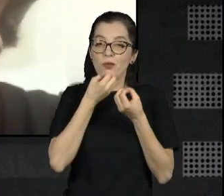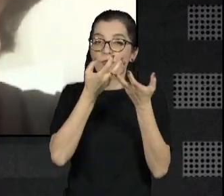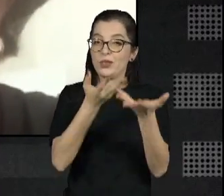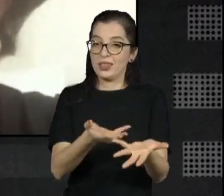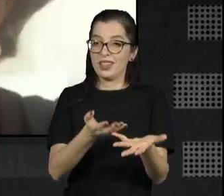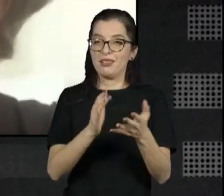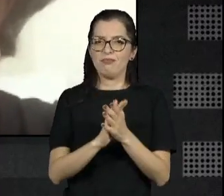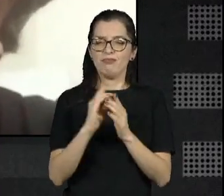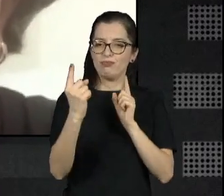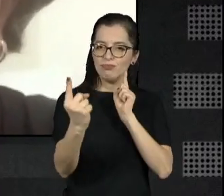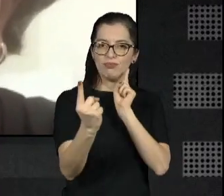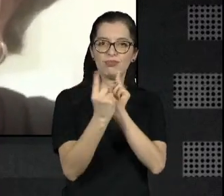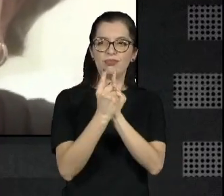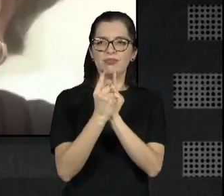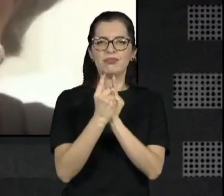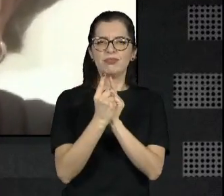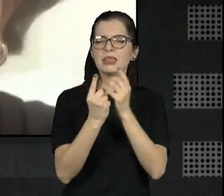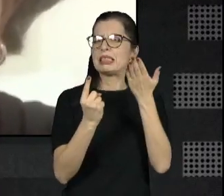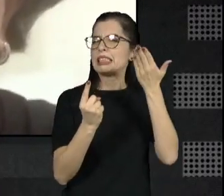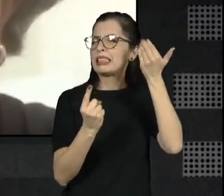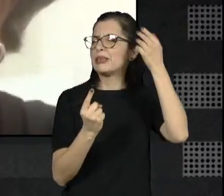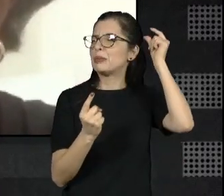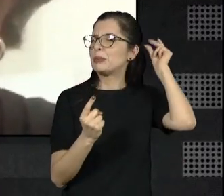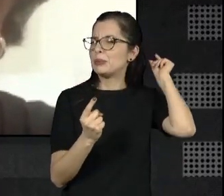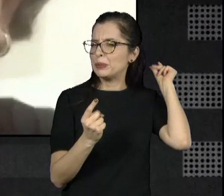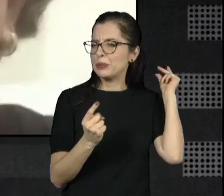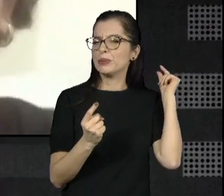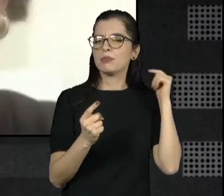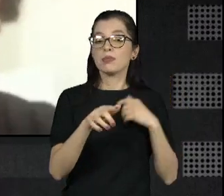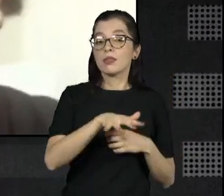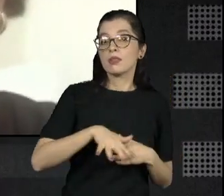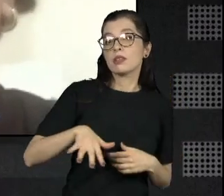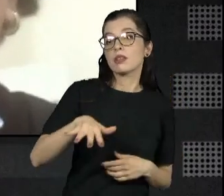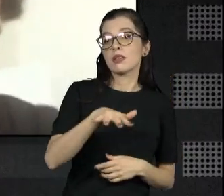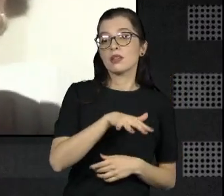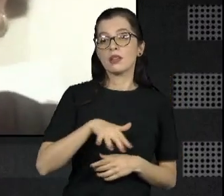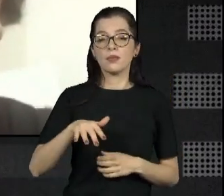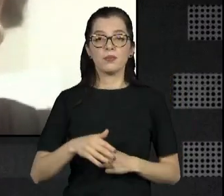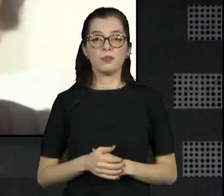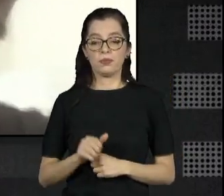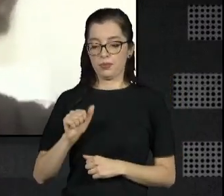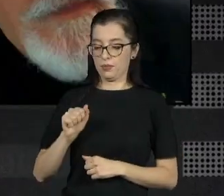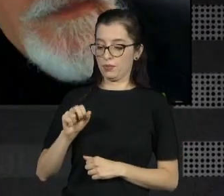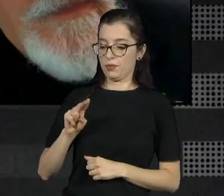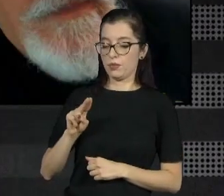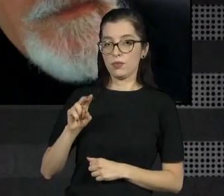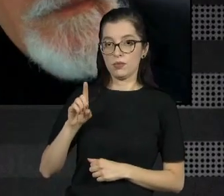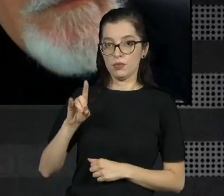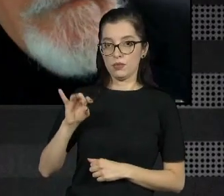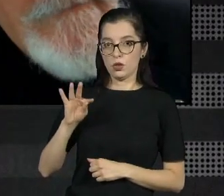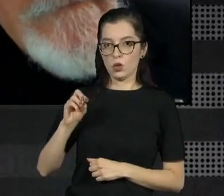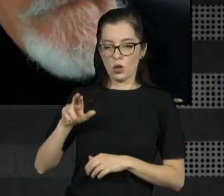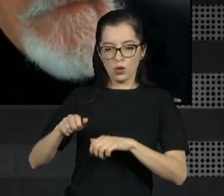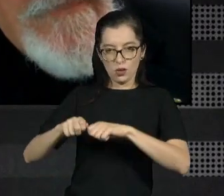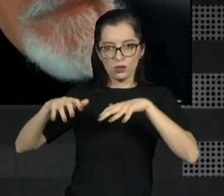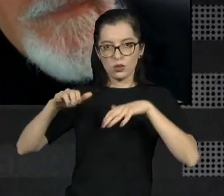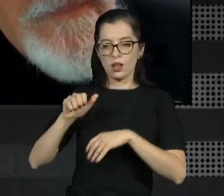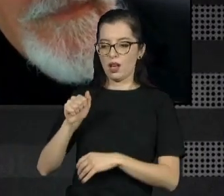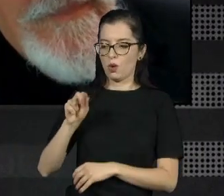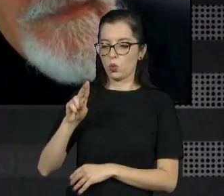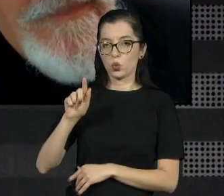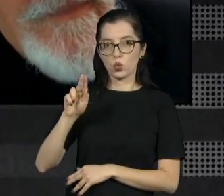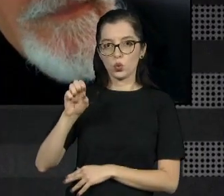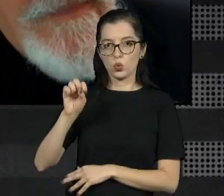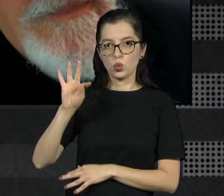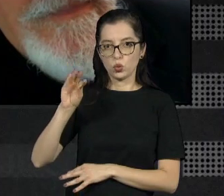lá no auditório Augusta, orquestra de senhoritas, dois meninos com a cabeça